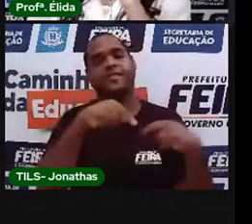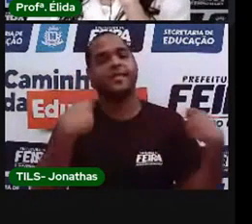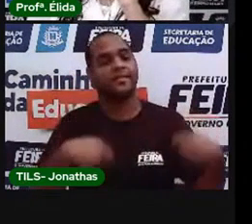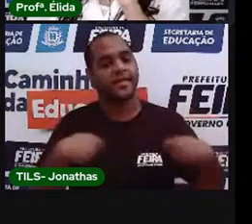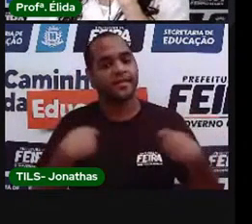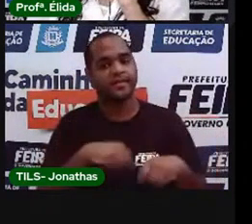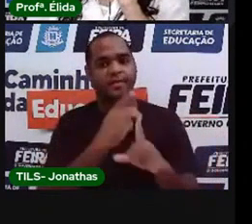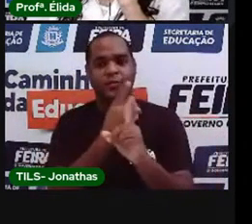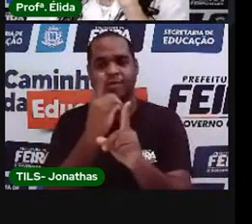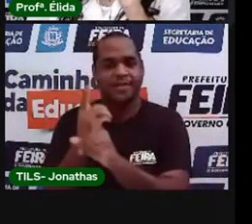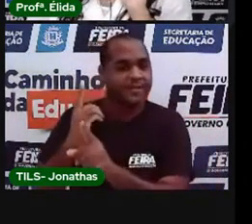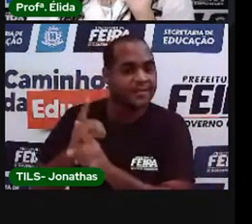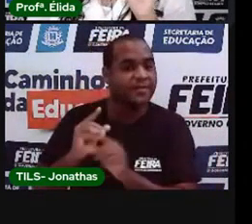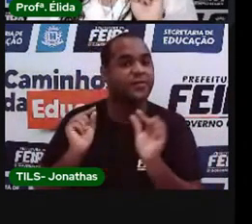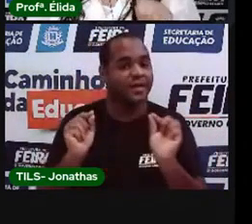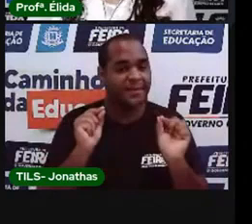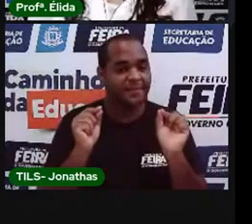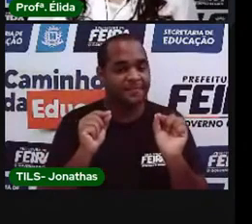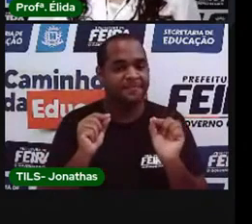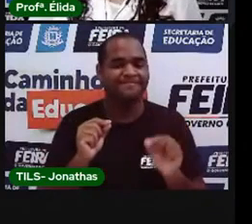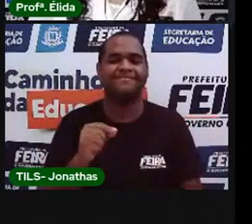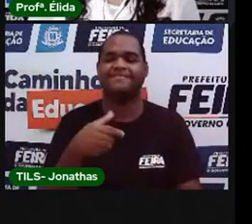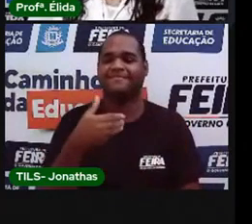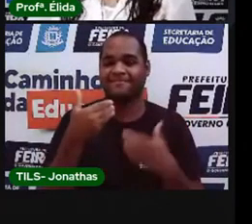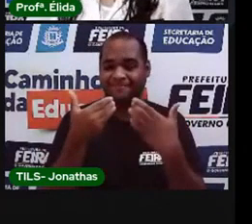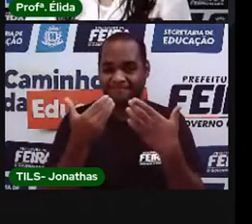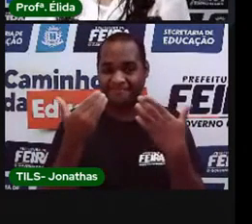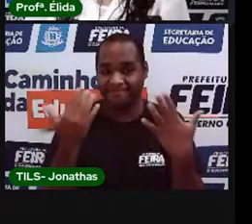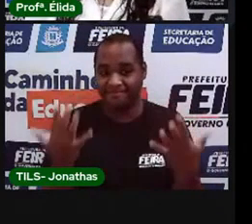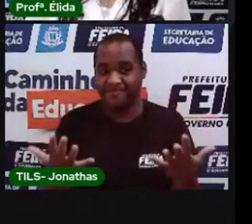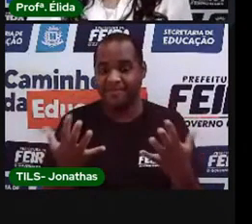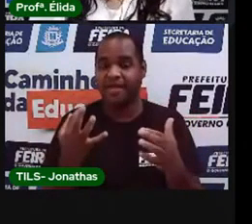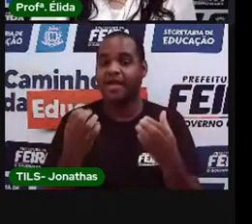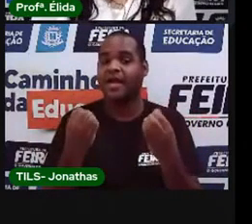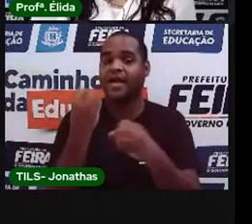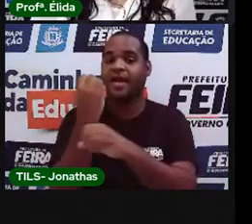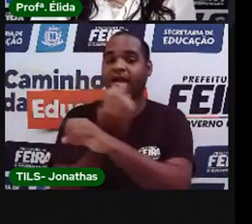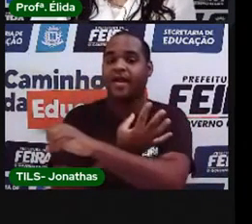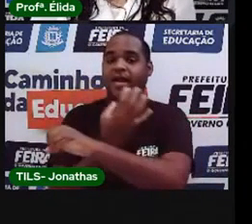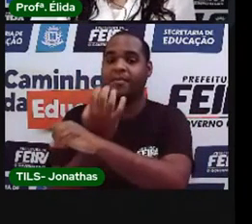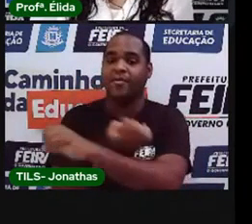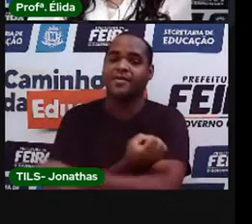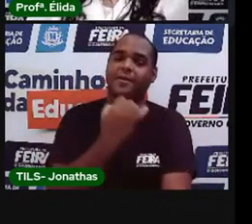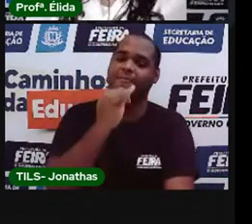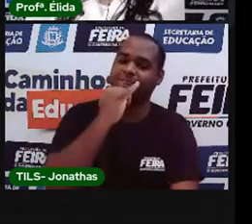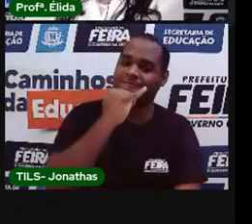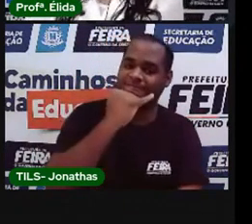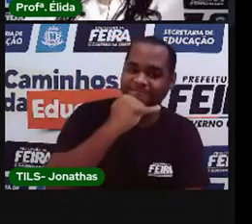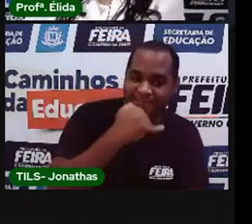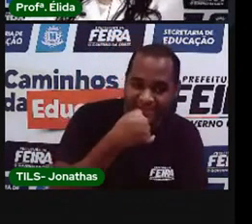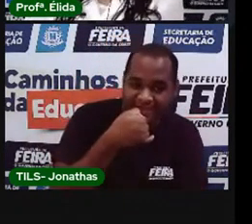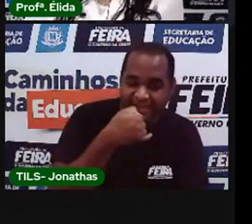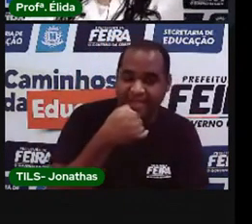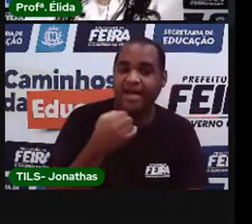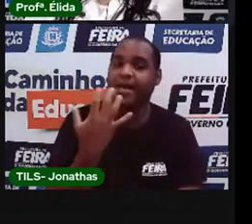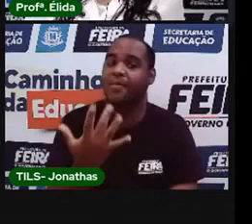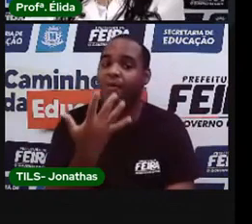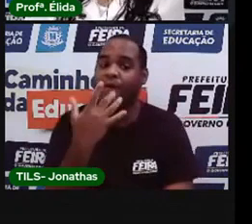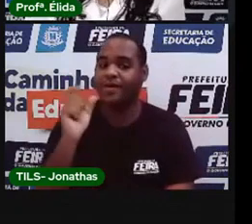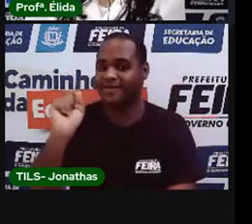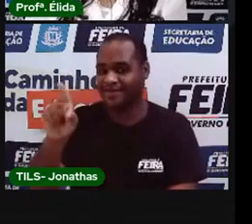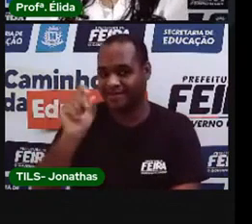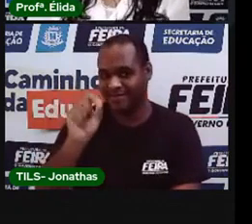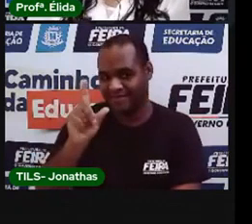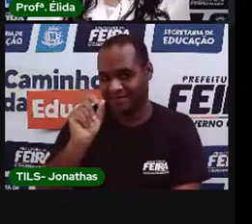encontrar no caça-palavras? Isso mesmo. A emoção tristeza representada pela cor